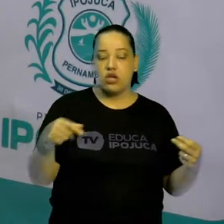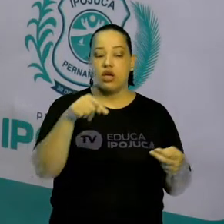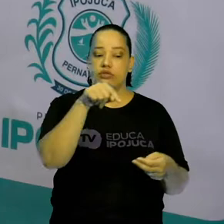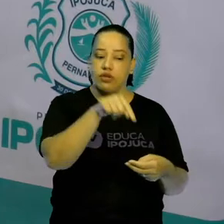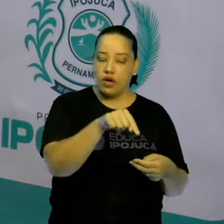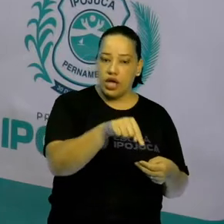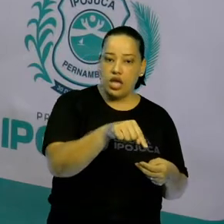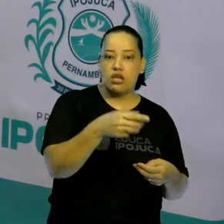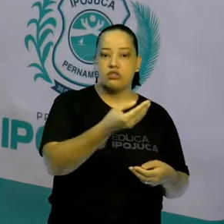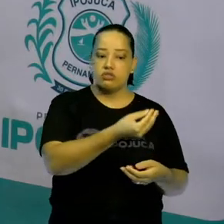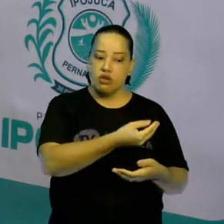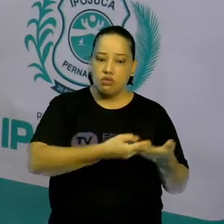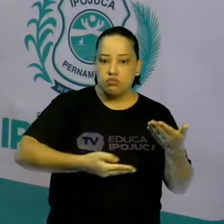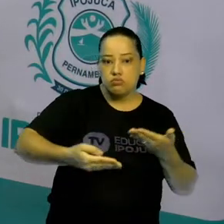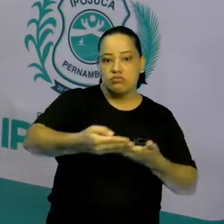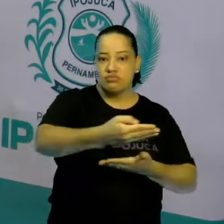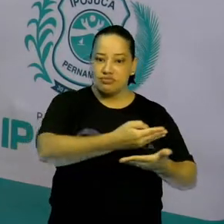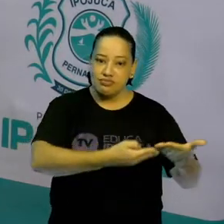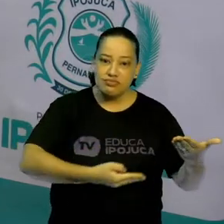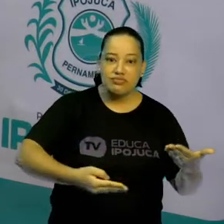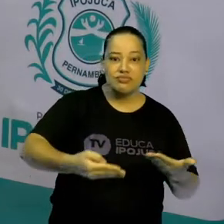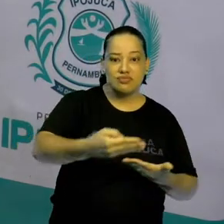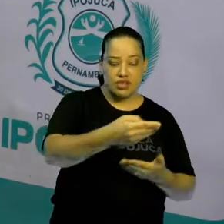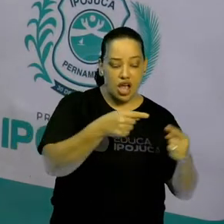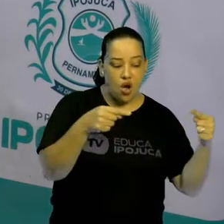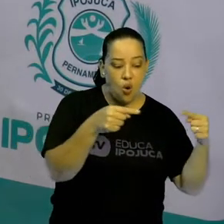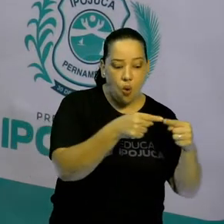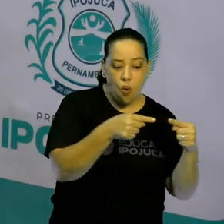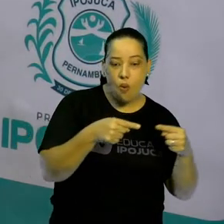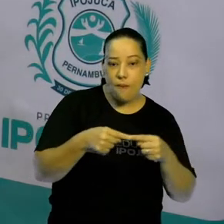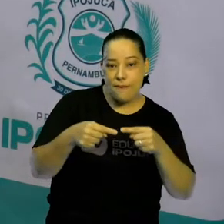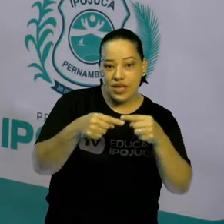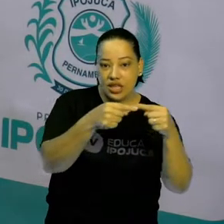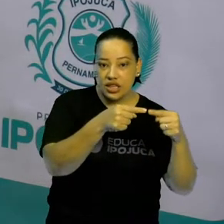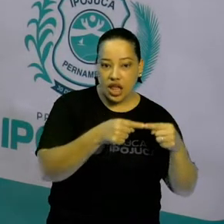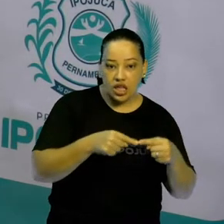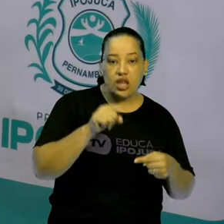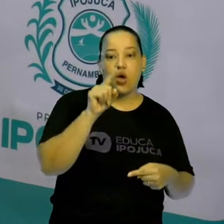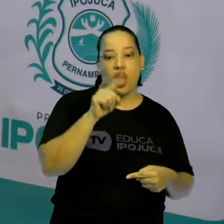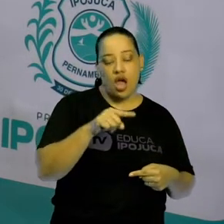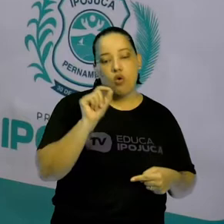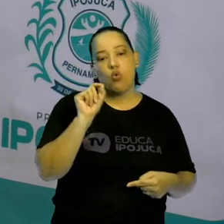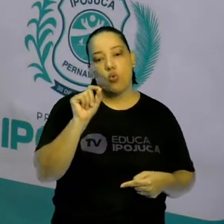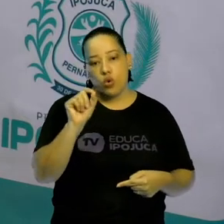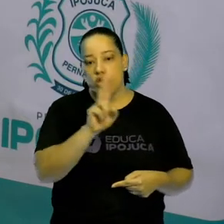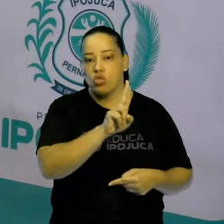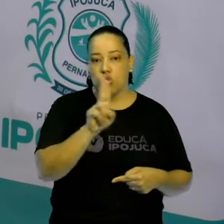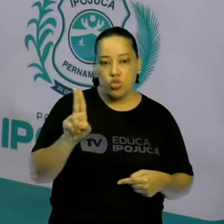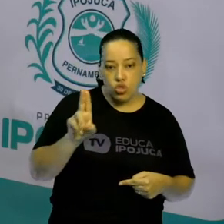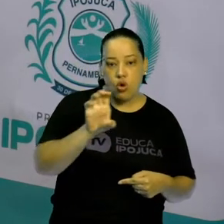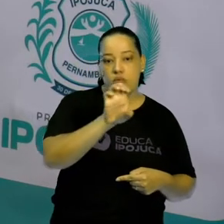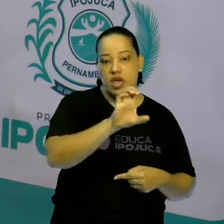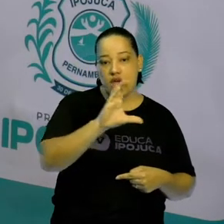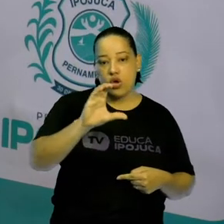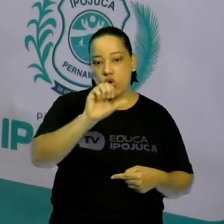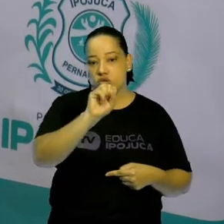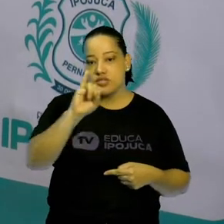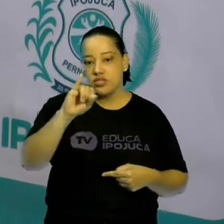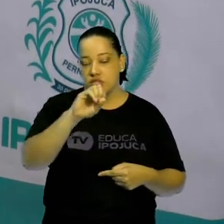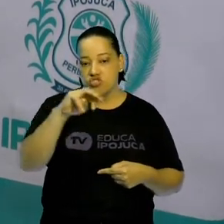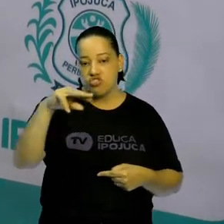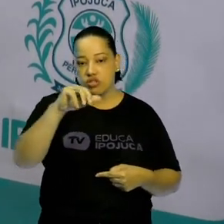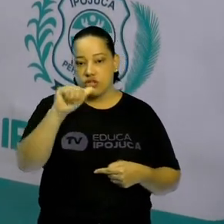relacionando, então eu tenho o que nós chamamos de ecossistema. Já o bioma,